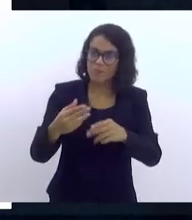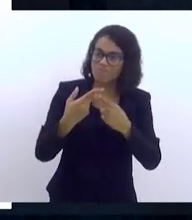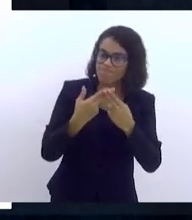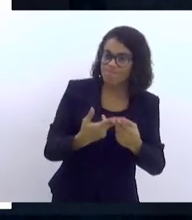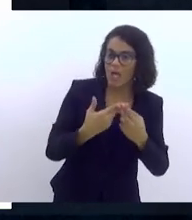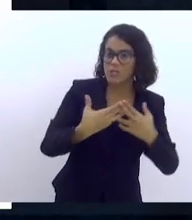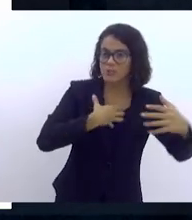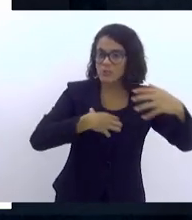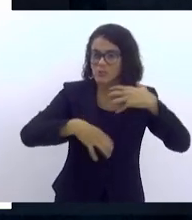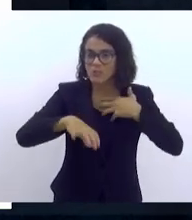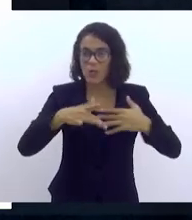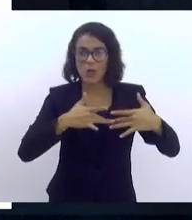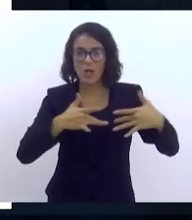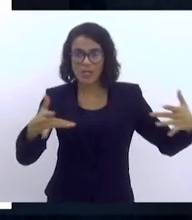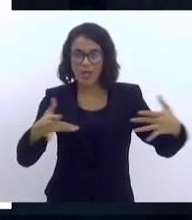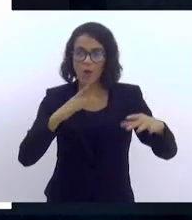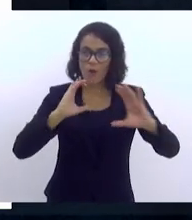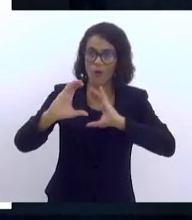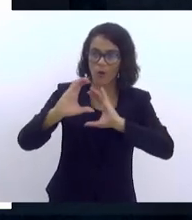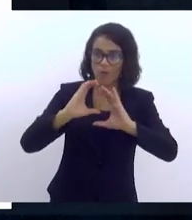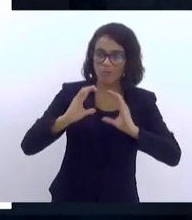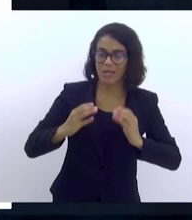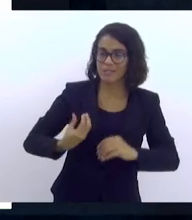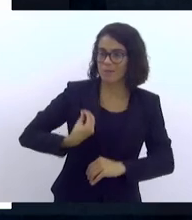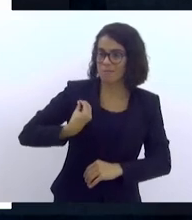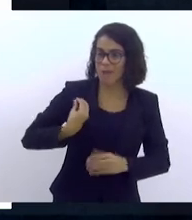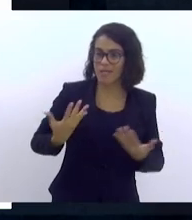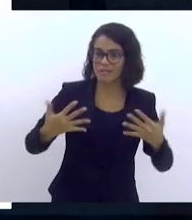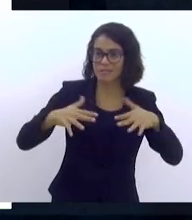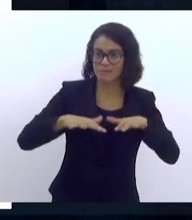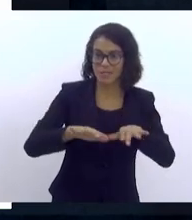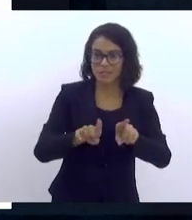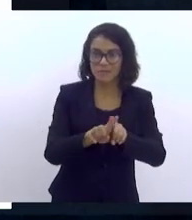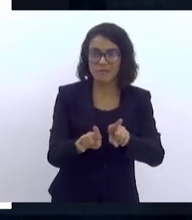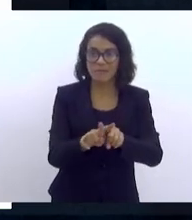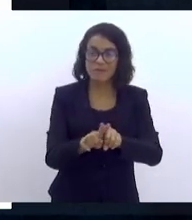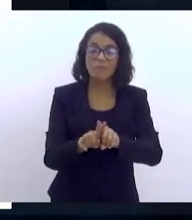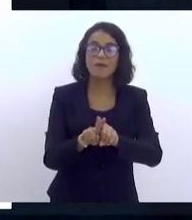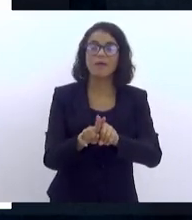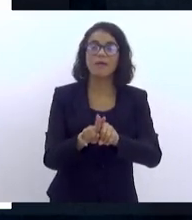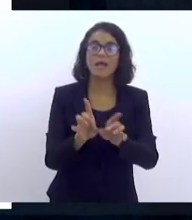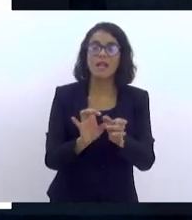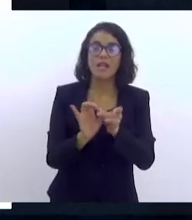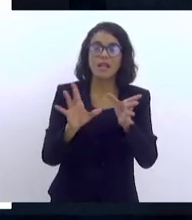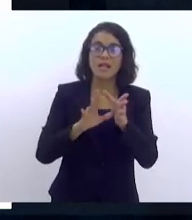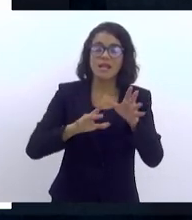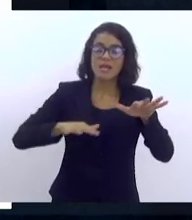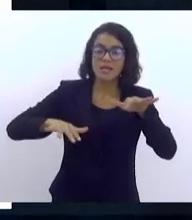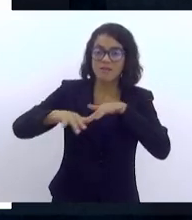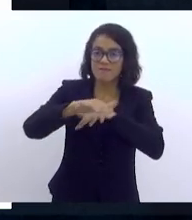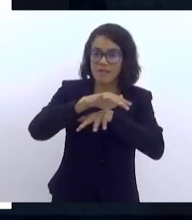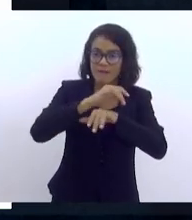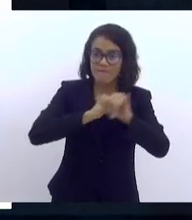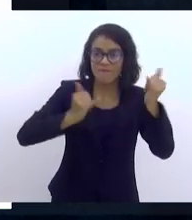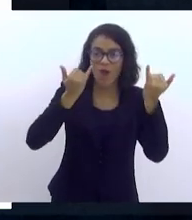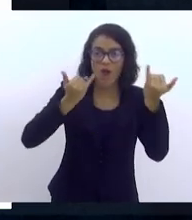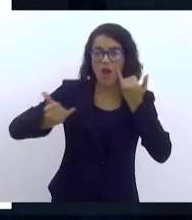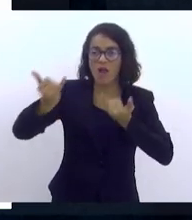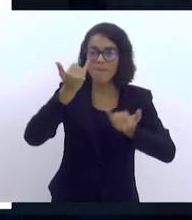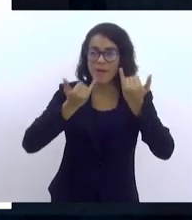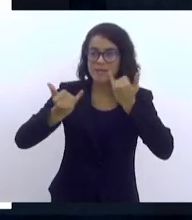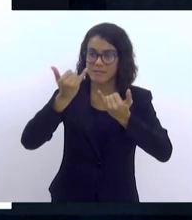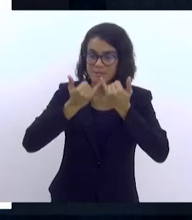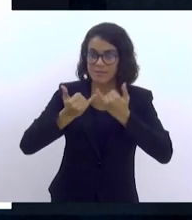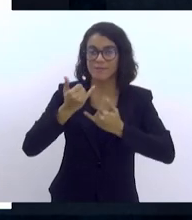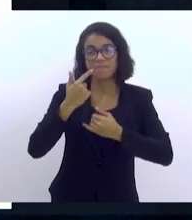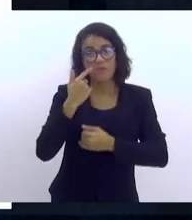solidariedade, comunicação participativa e livre informação. Então,